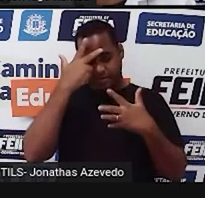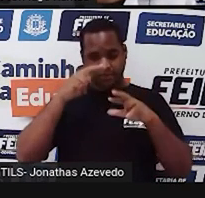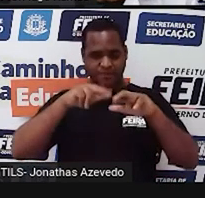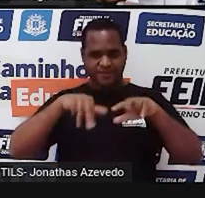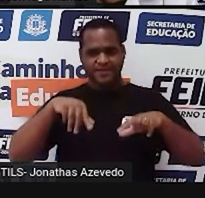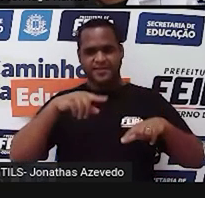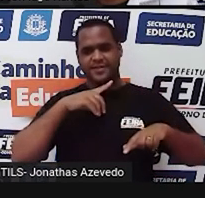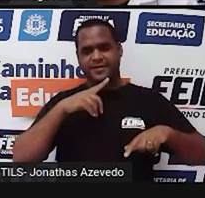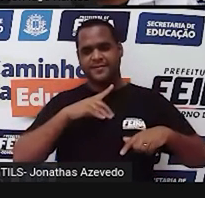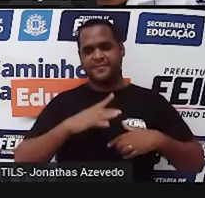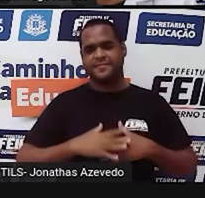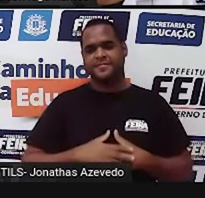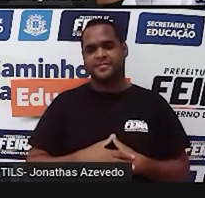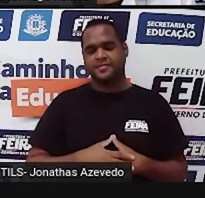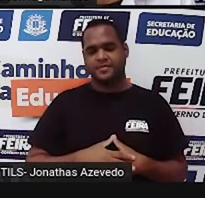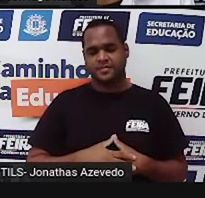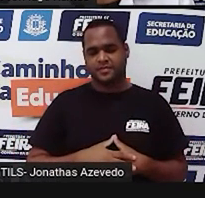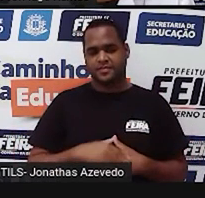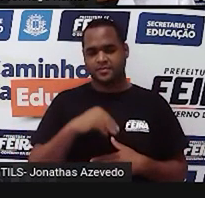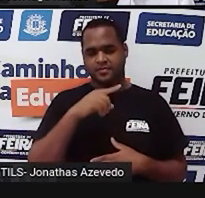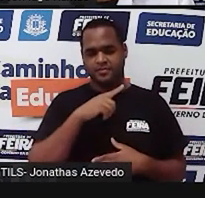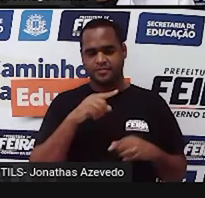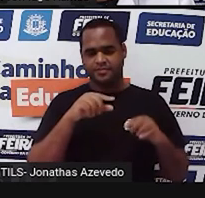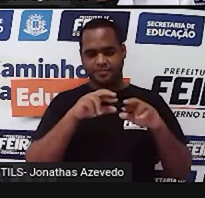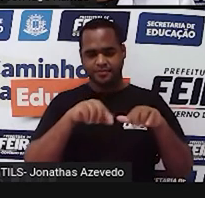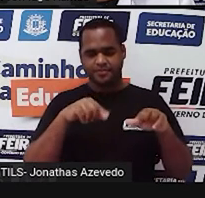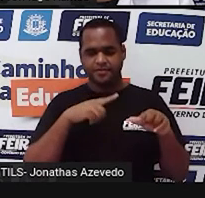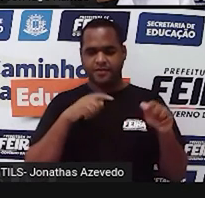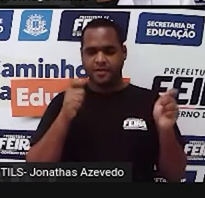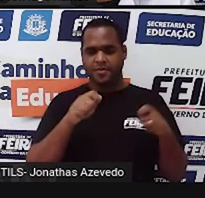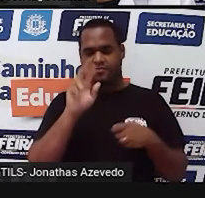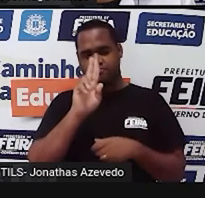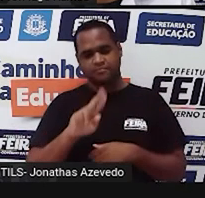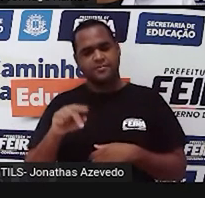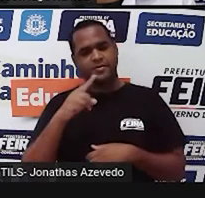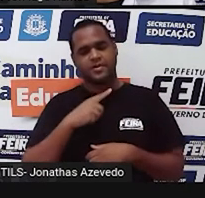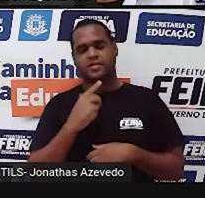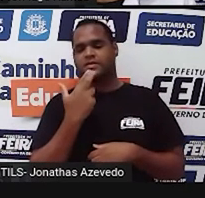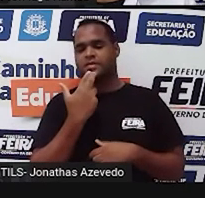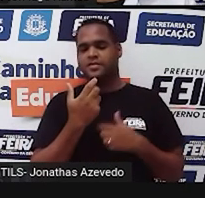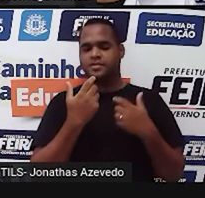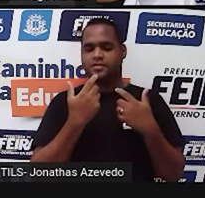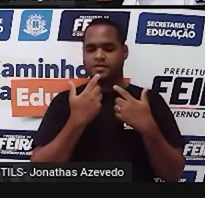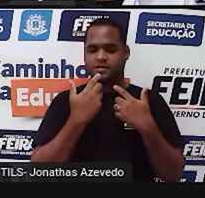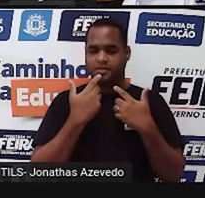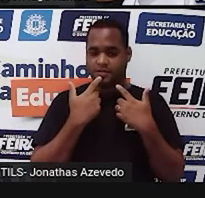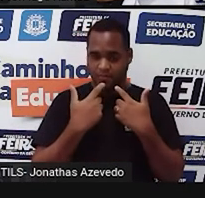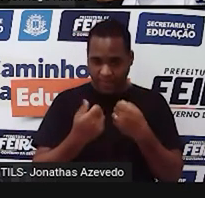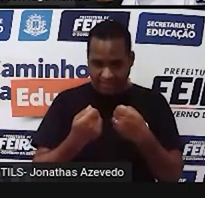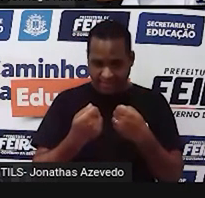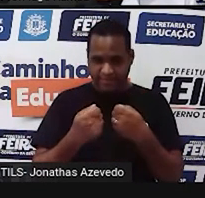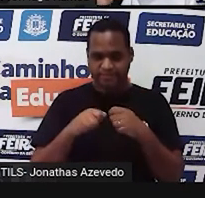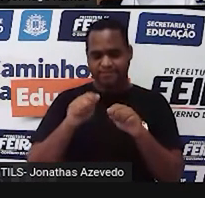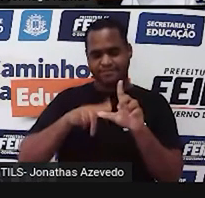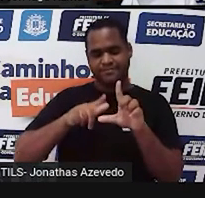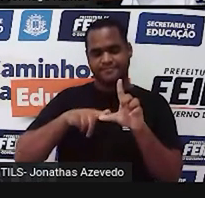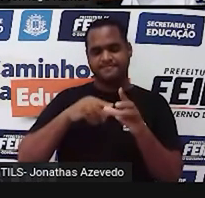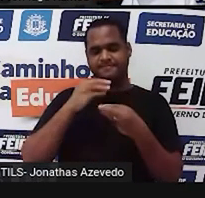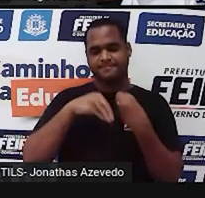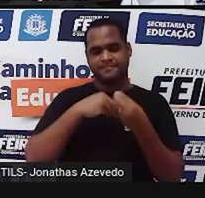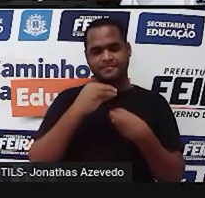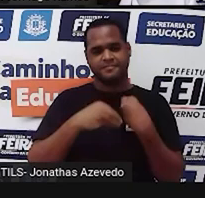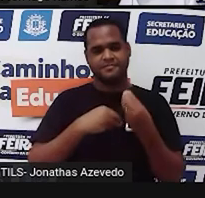pessoas, a gente pode usar isso que a gente chama de linguagem algébrica. Tá bom? Mas,